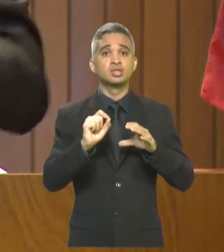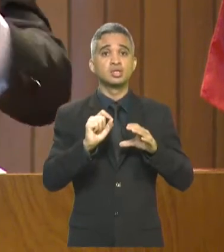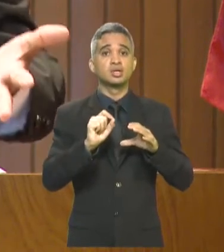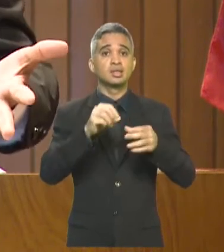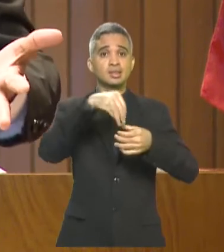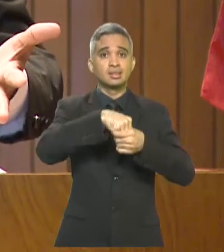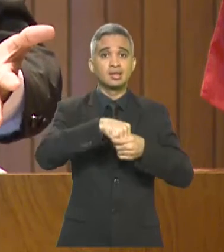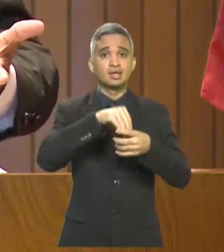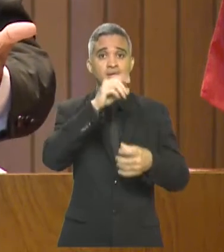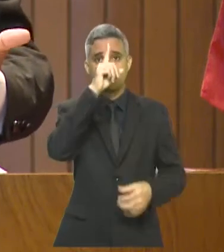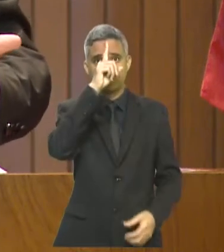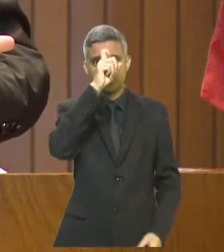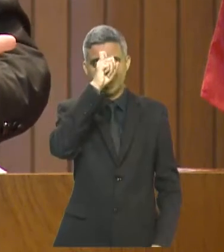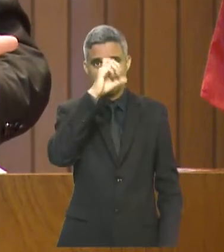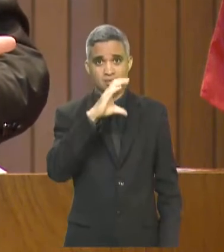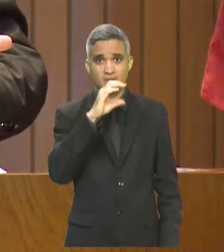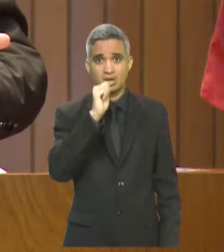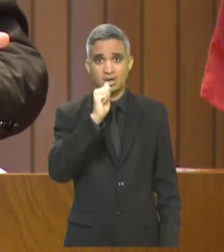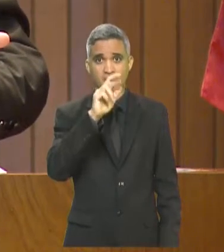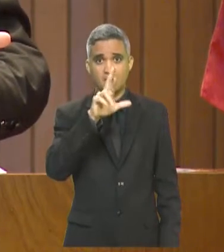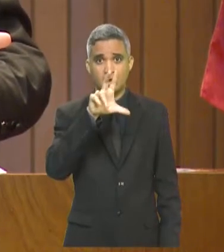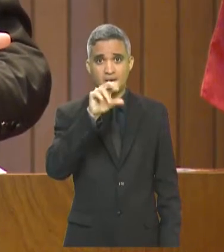ou parentes de médicos.